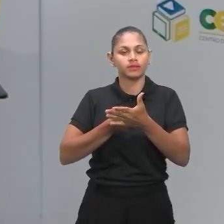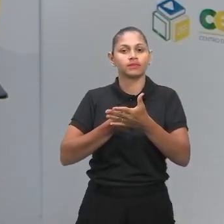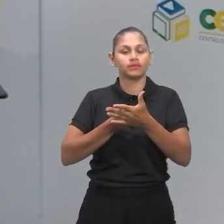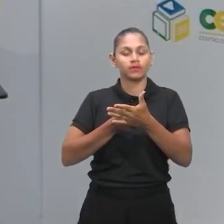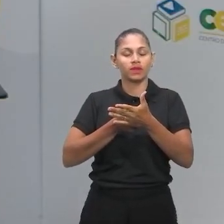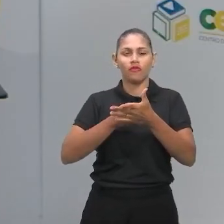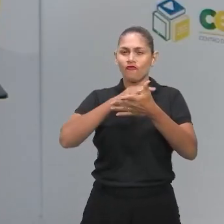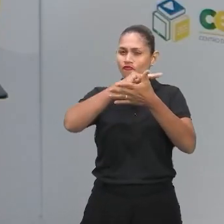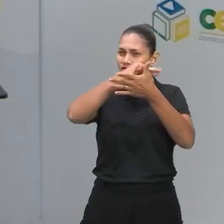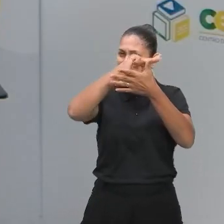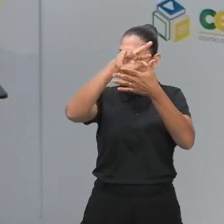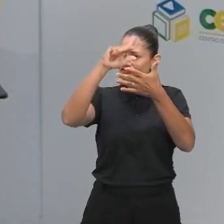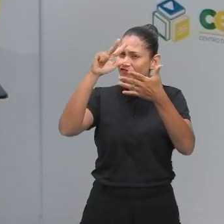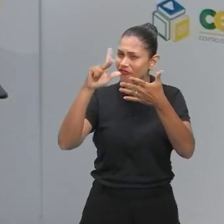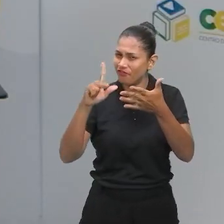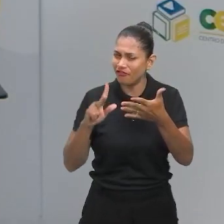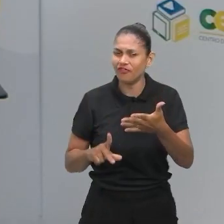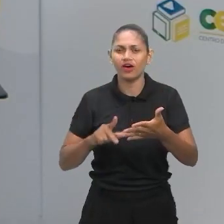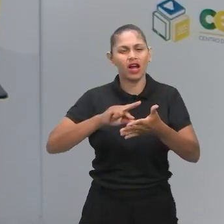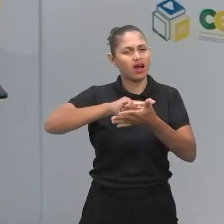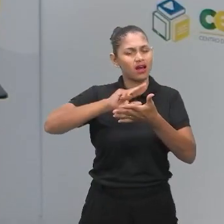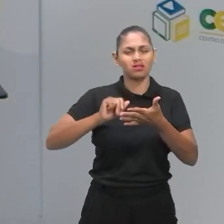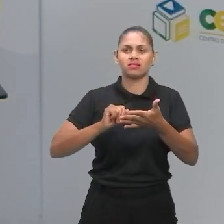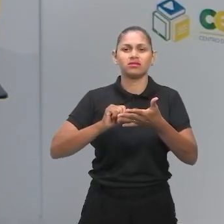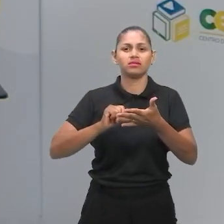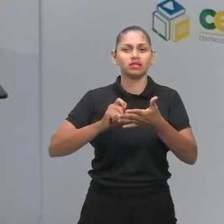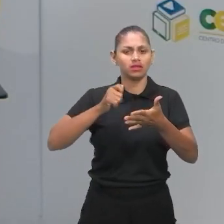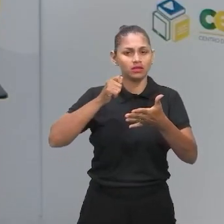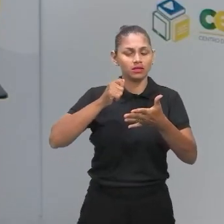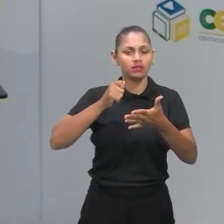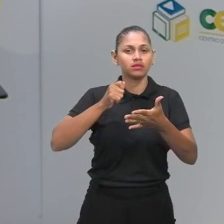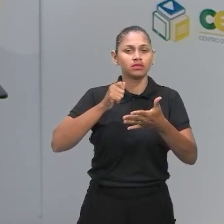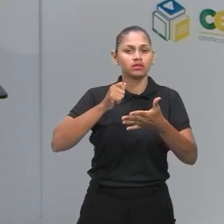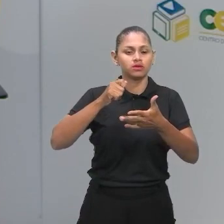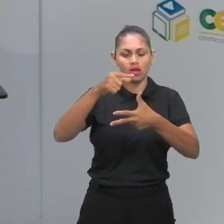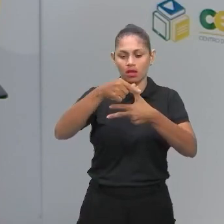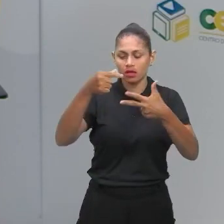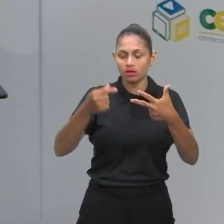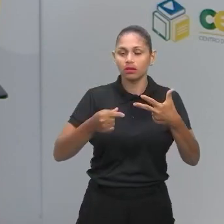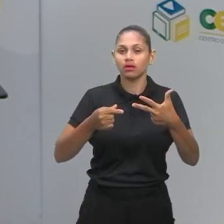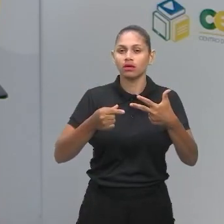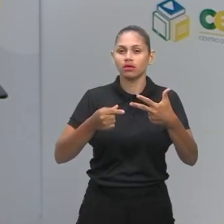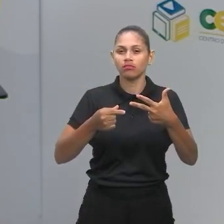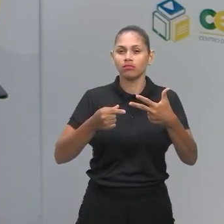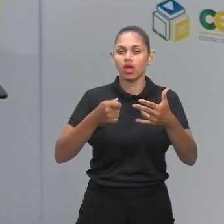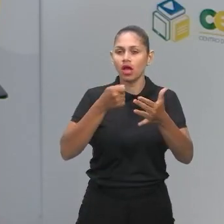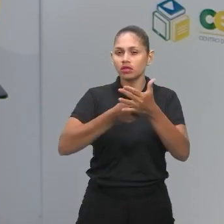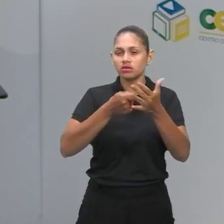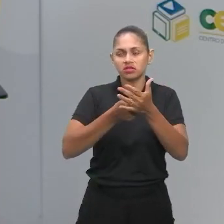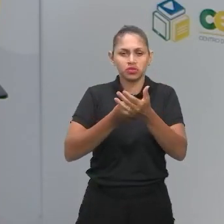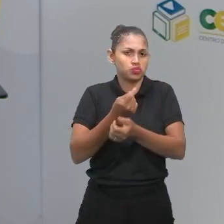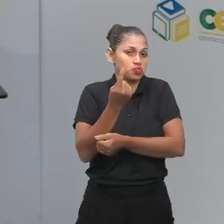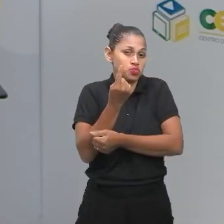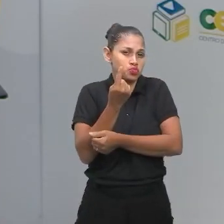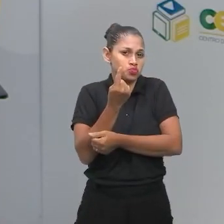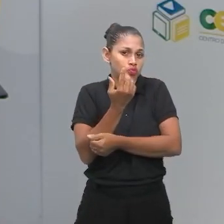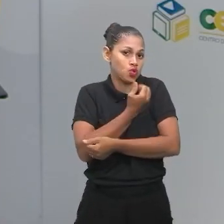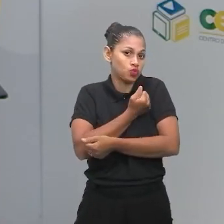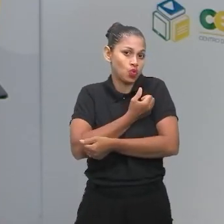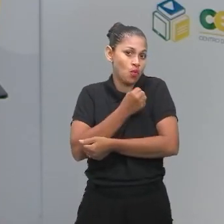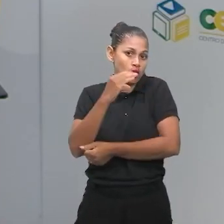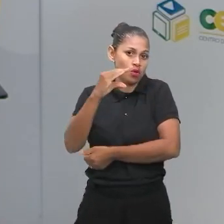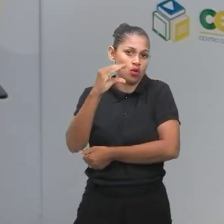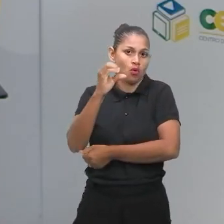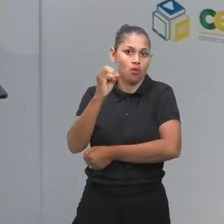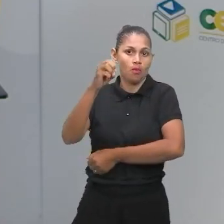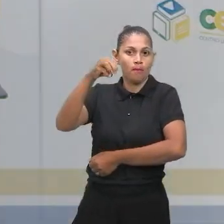de várias edições que já tivemos, só caiu uma vez. Então, muita atenção. Estuda aquilo que é mais cobrado. E para isso, trazendo aqui